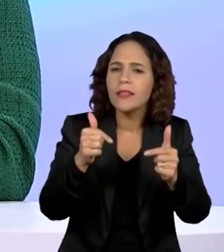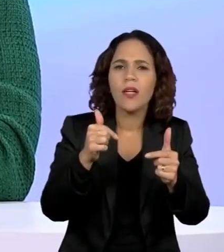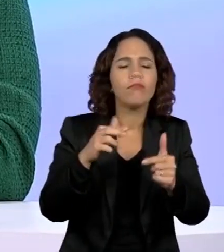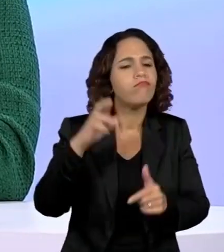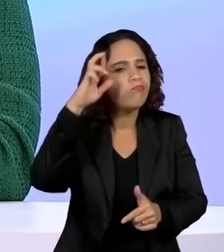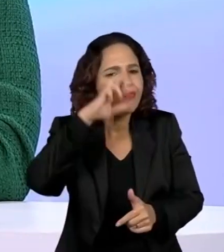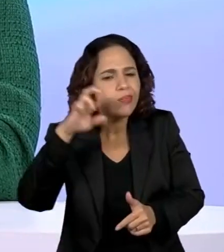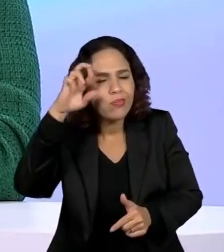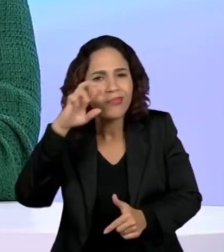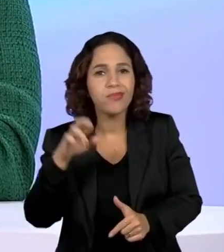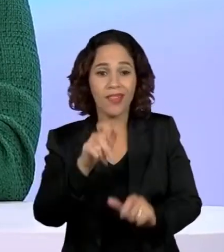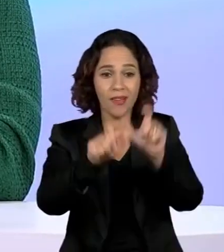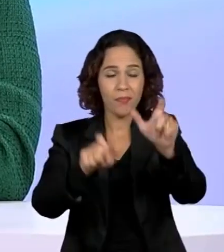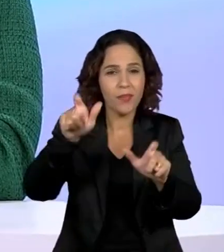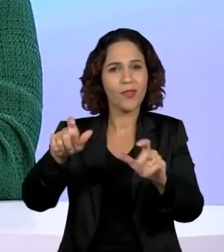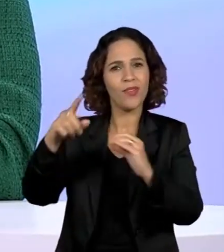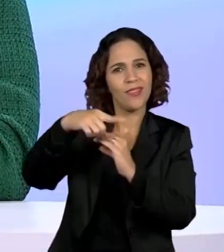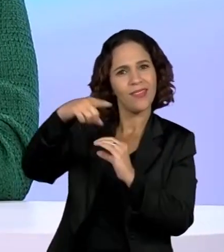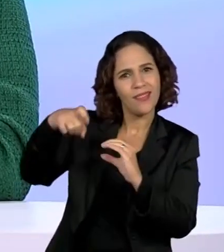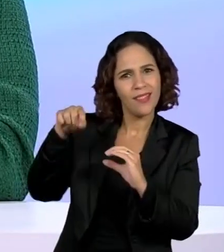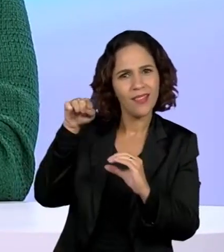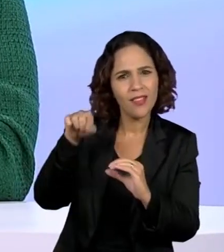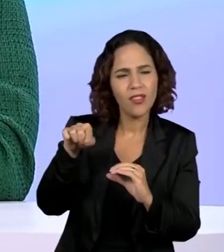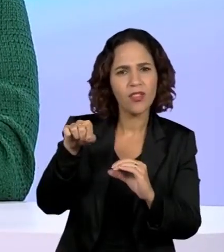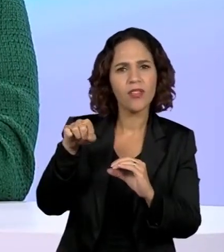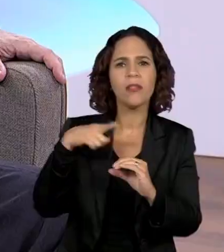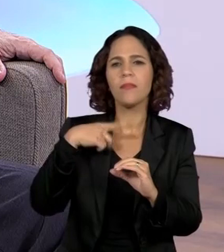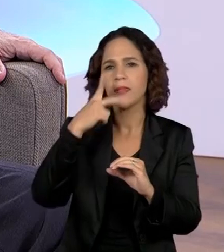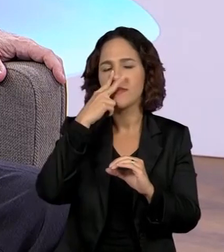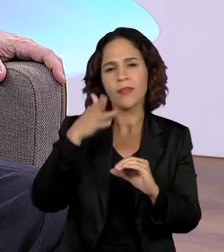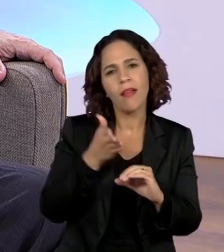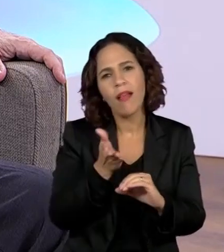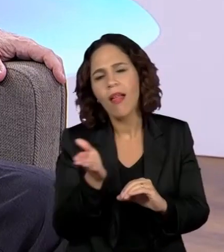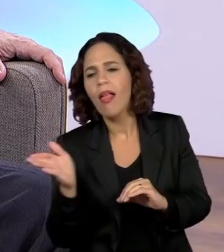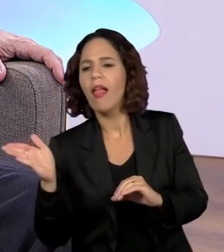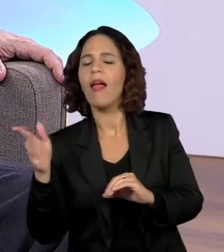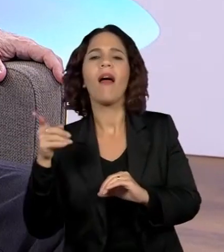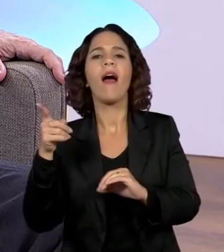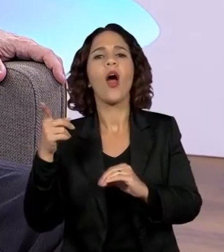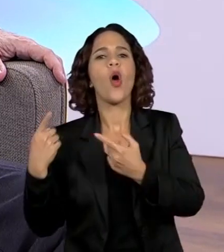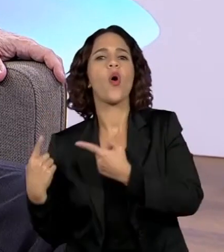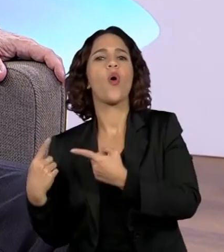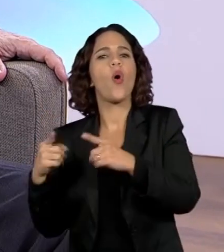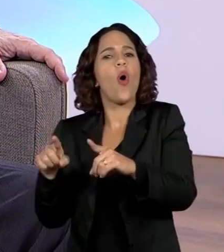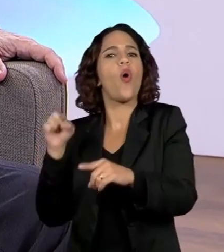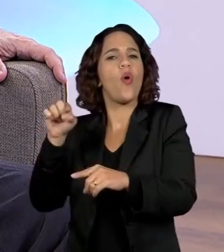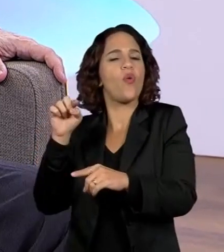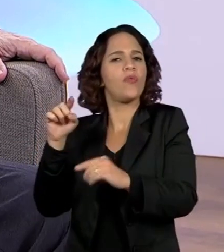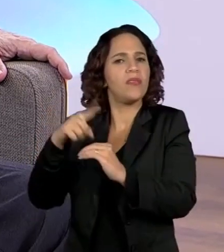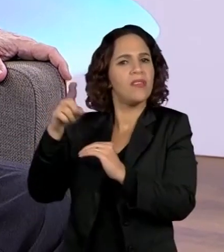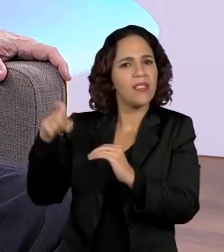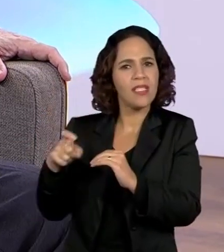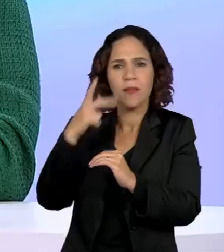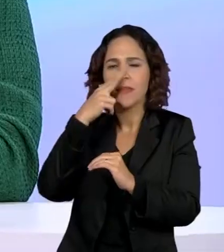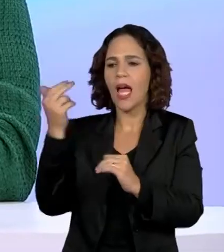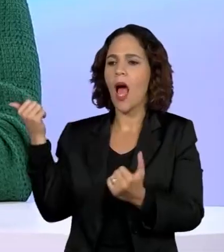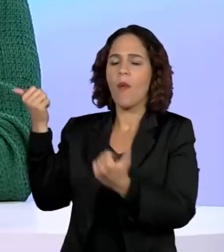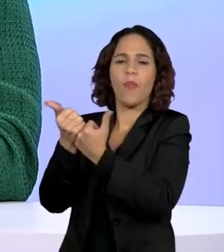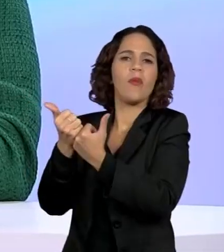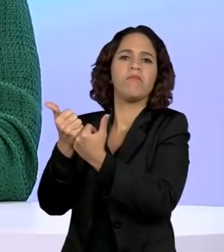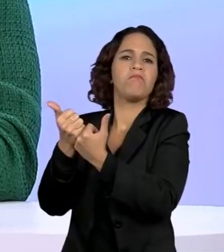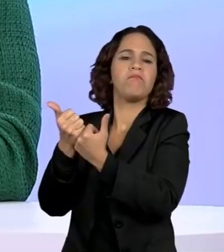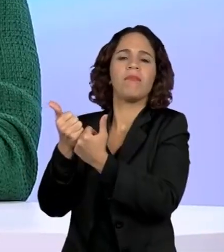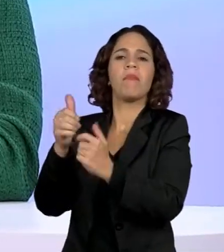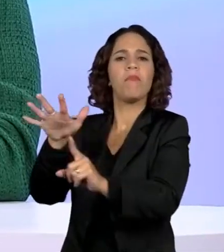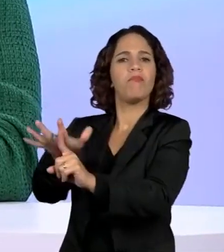alguma questão, por algum interesse, foram para esse lado do obscurantismo, para que eles deixem de ser apoiados nas suas áreas, diante dessa